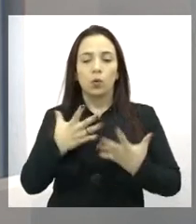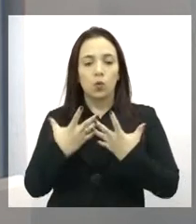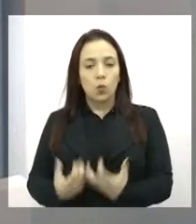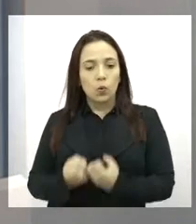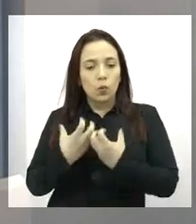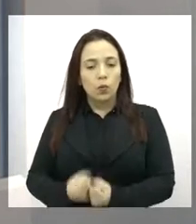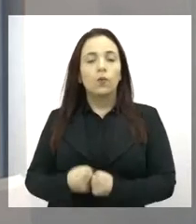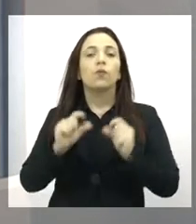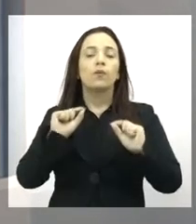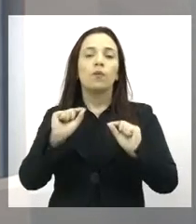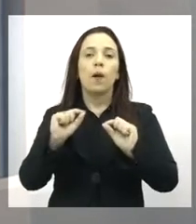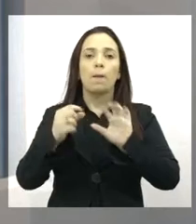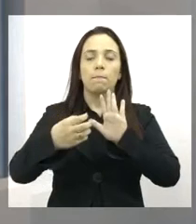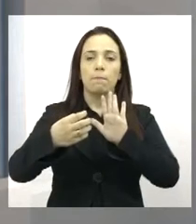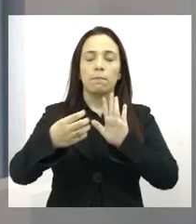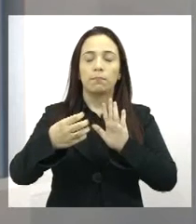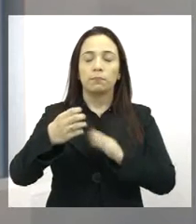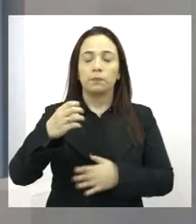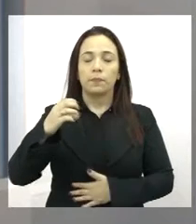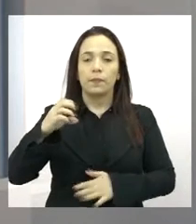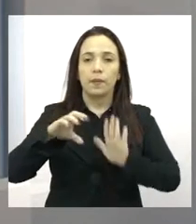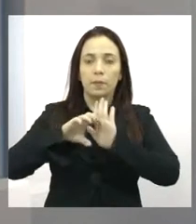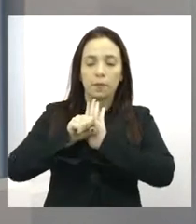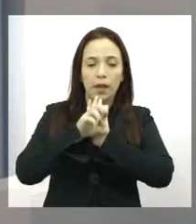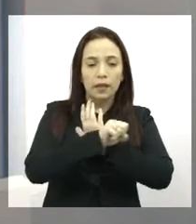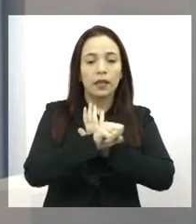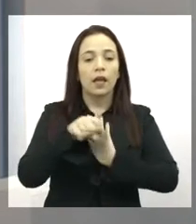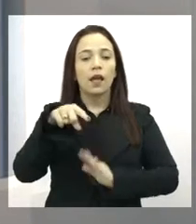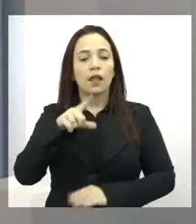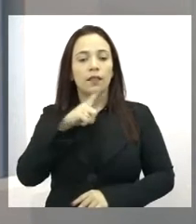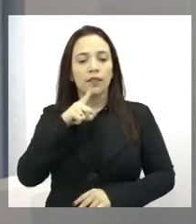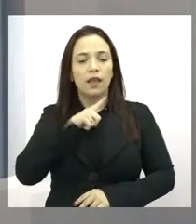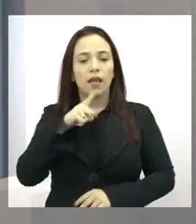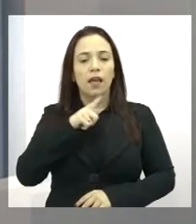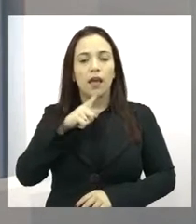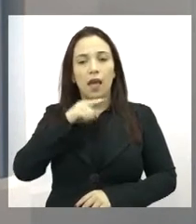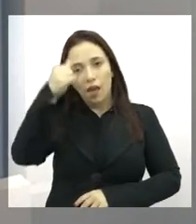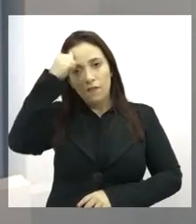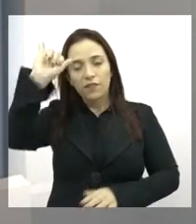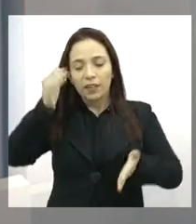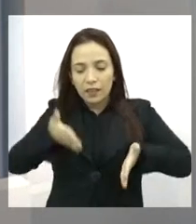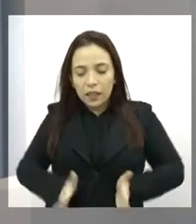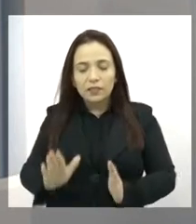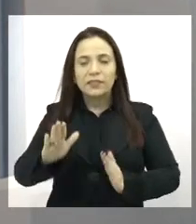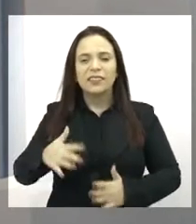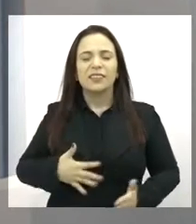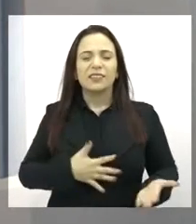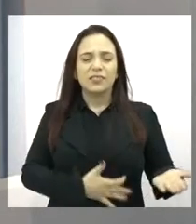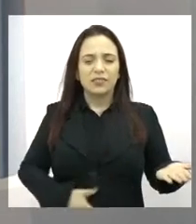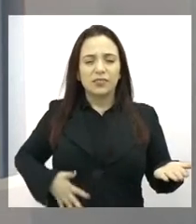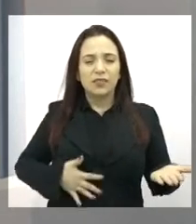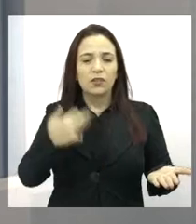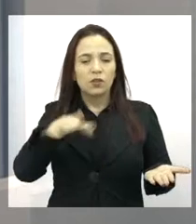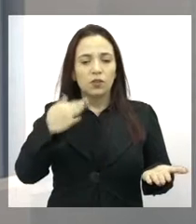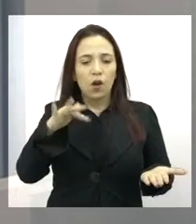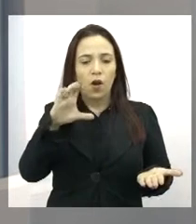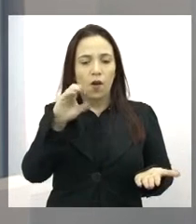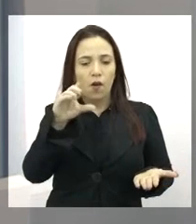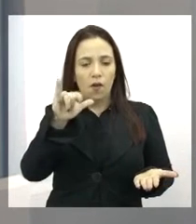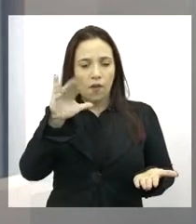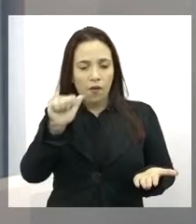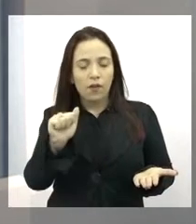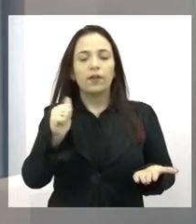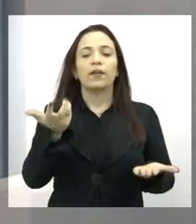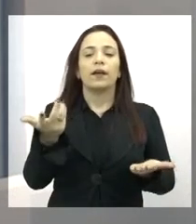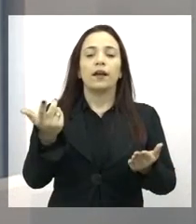povoar a flora intestinal dele e que evita que ele venha a sofrer com as cólicas, né? As famosas cólicas dos recém-nascidos.